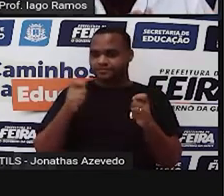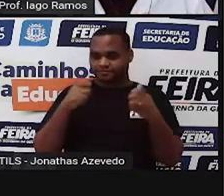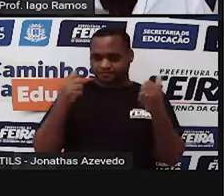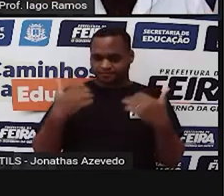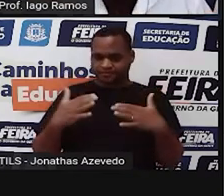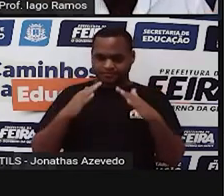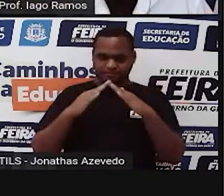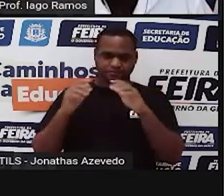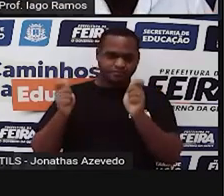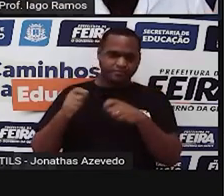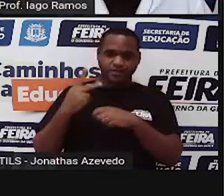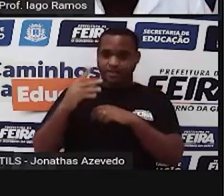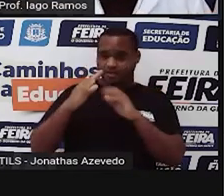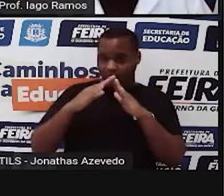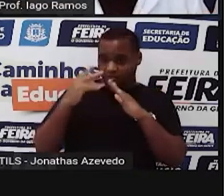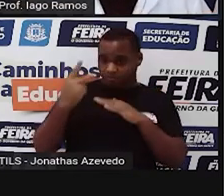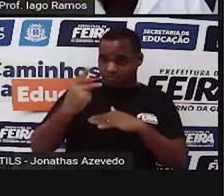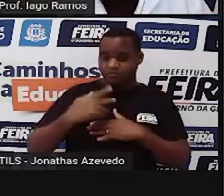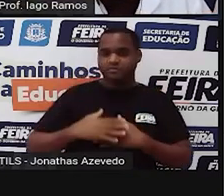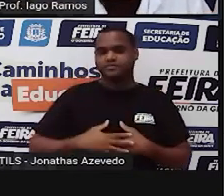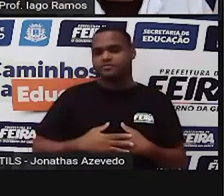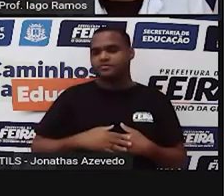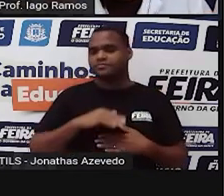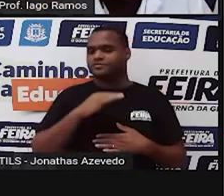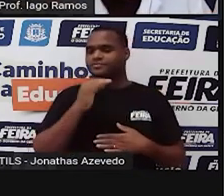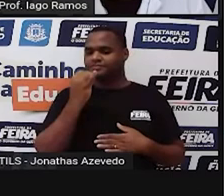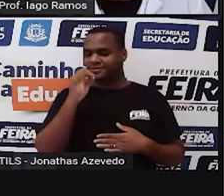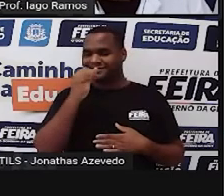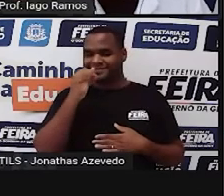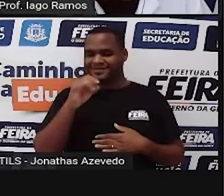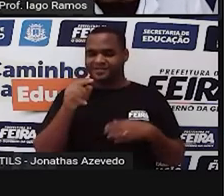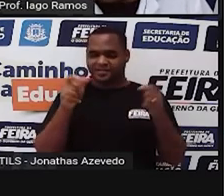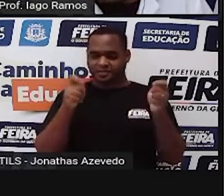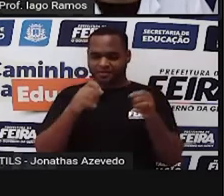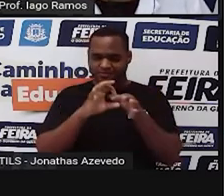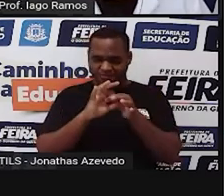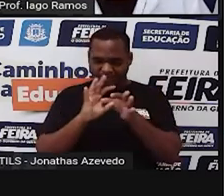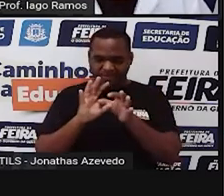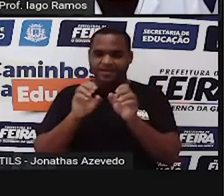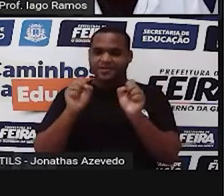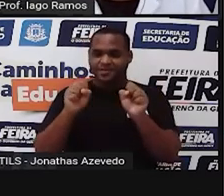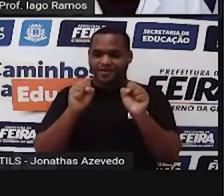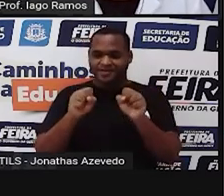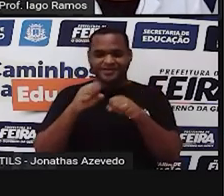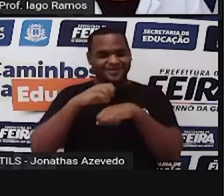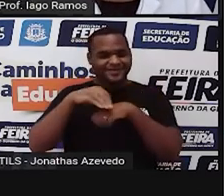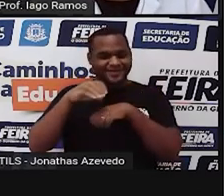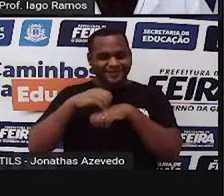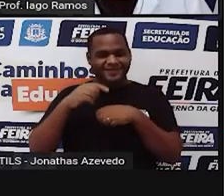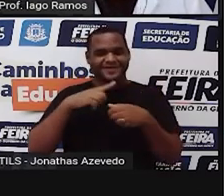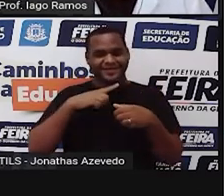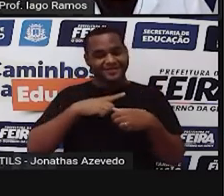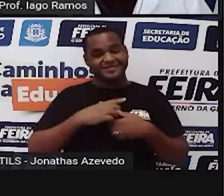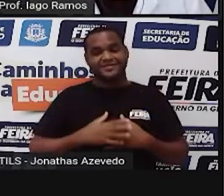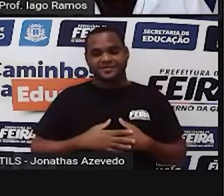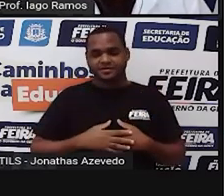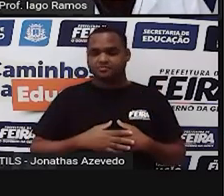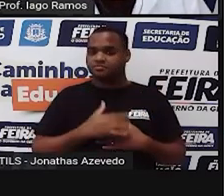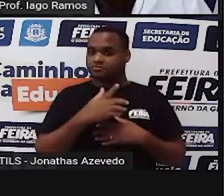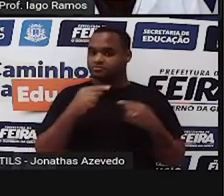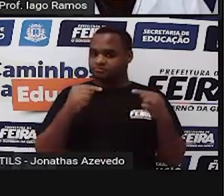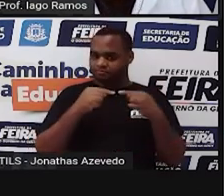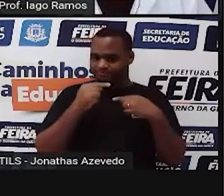na minha casa, que chega na sua casa, que é a energia elétrica que te permite estar acompanhando essa aula aqui agora, né? Ela é